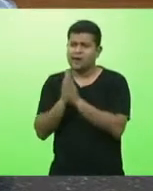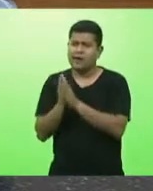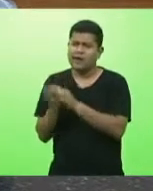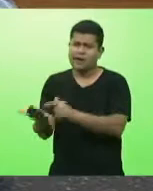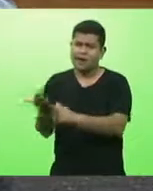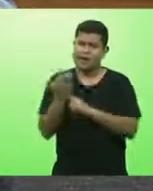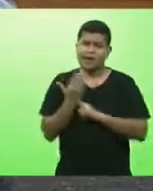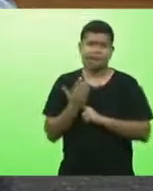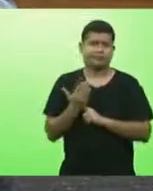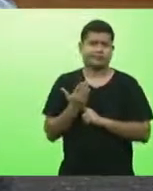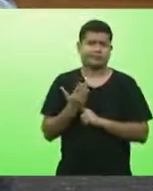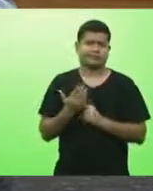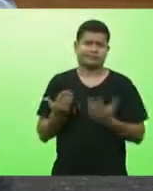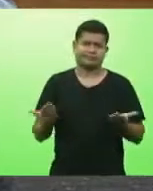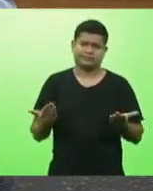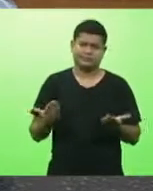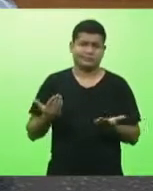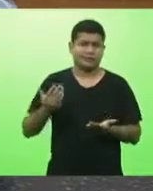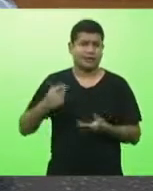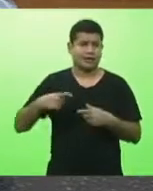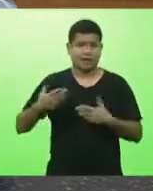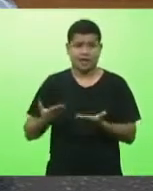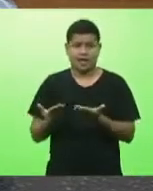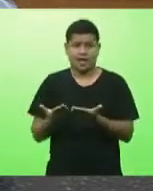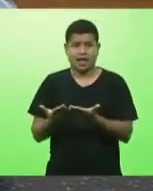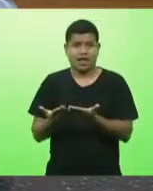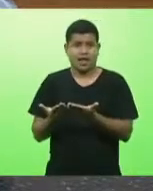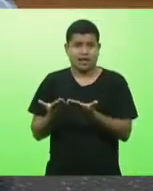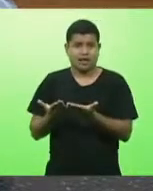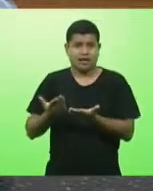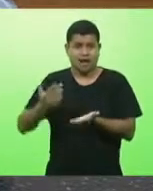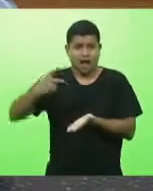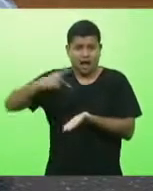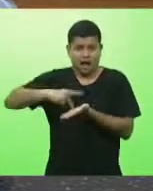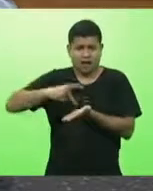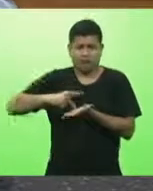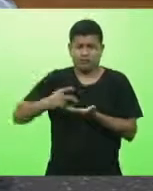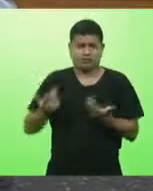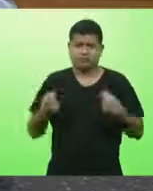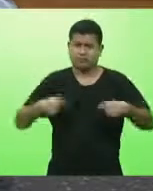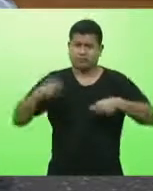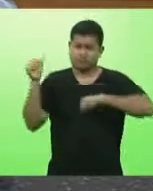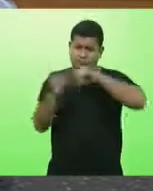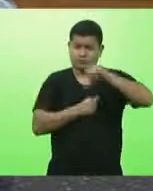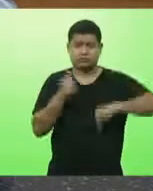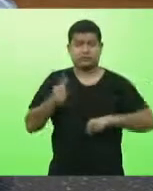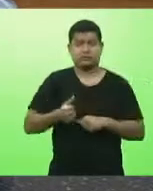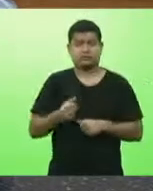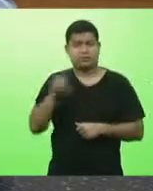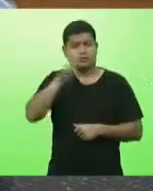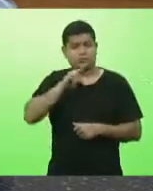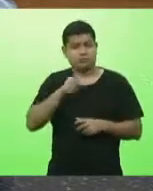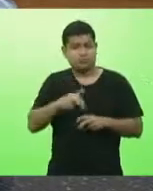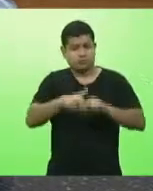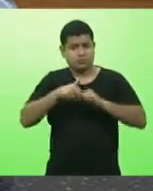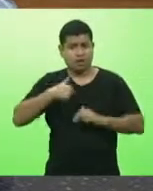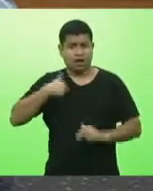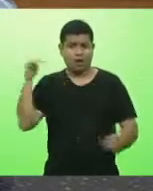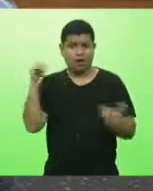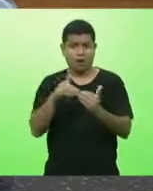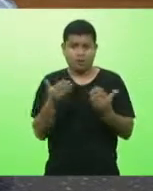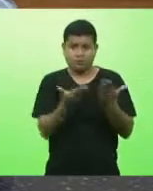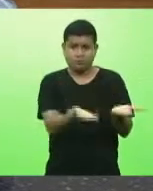realidade precisa mudar e com urgência por isso eu concordo deputado Bruno com a